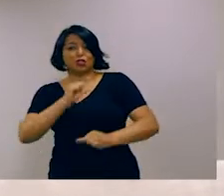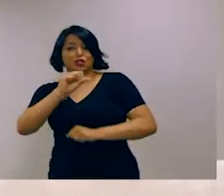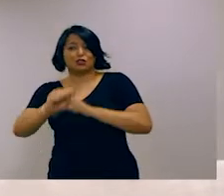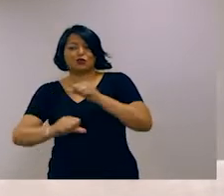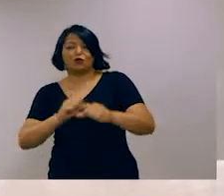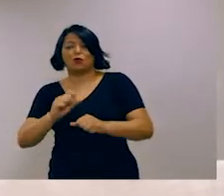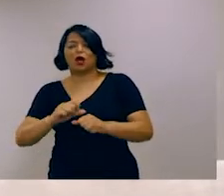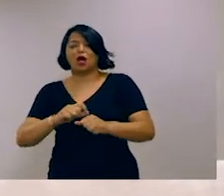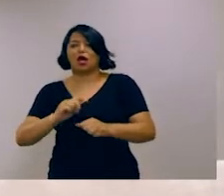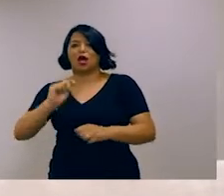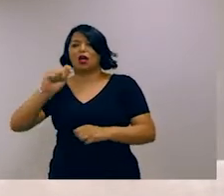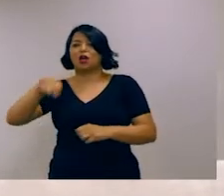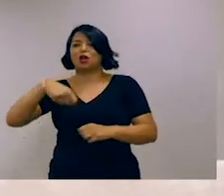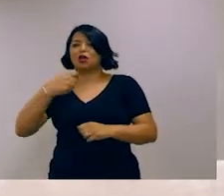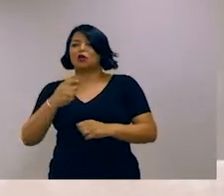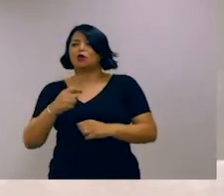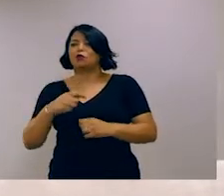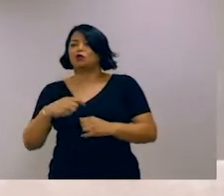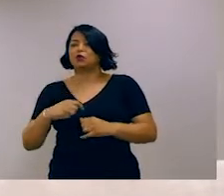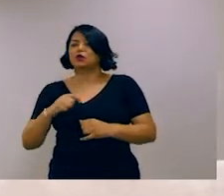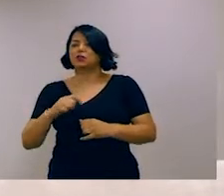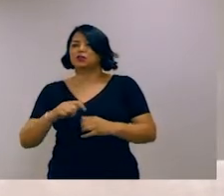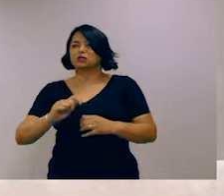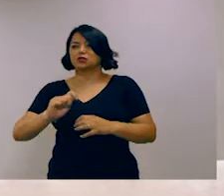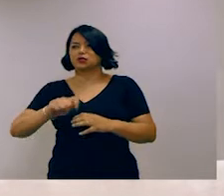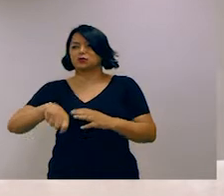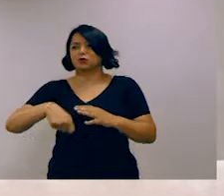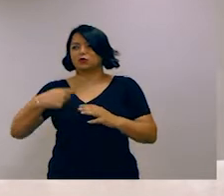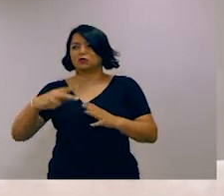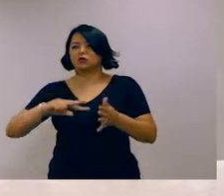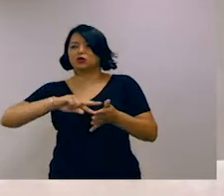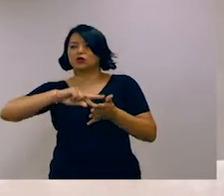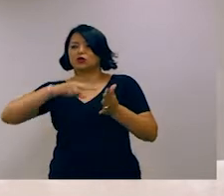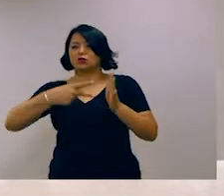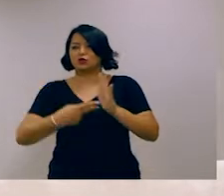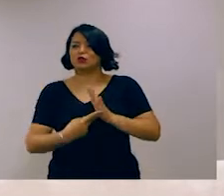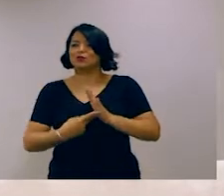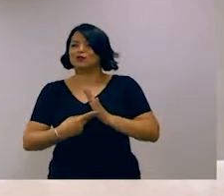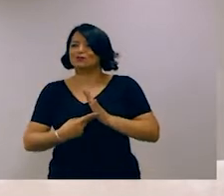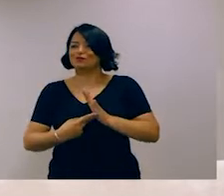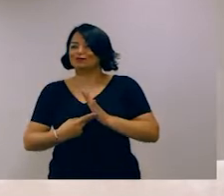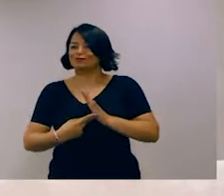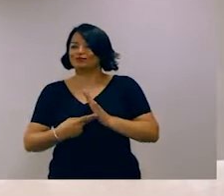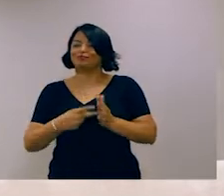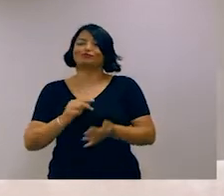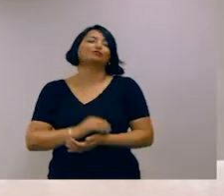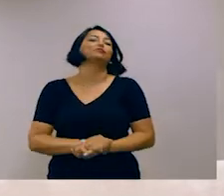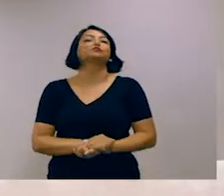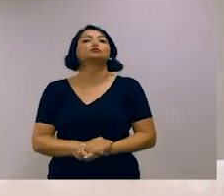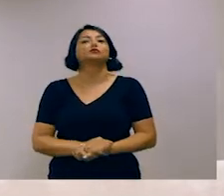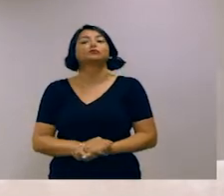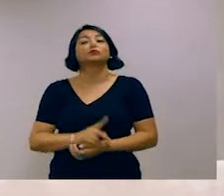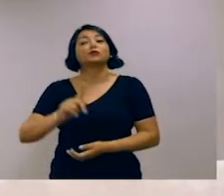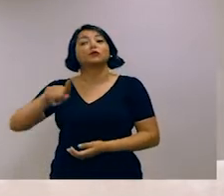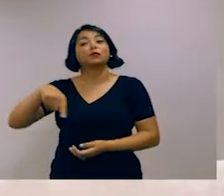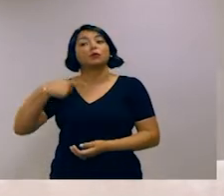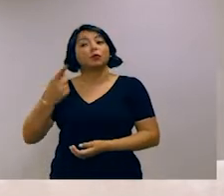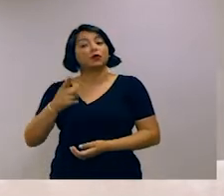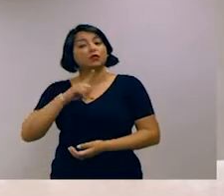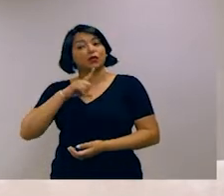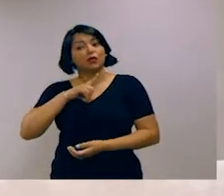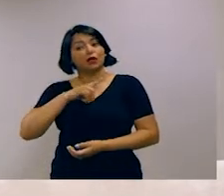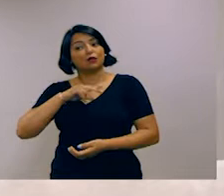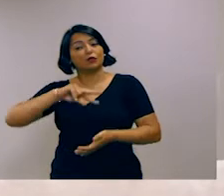representação semântica que codifique o significado daquele texto. Depois, uma vez que você tem uma